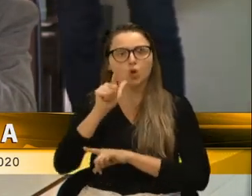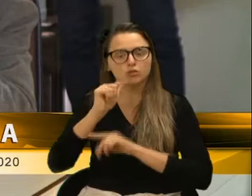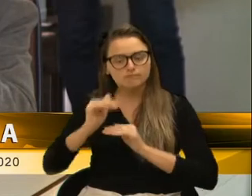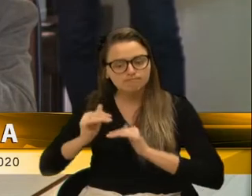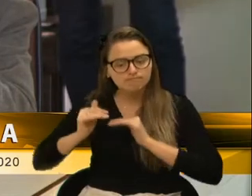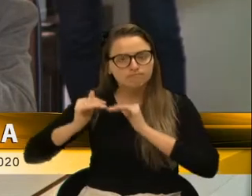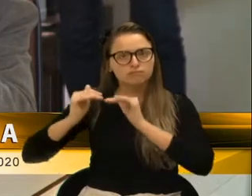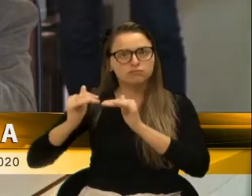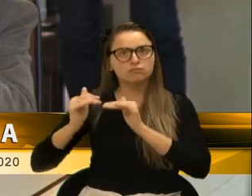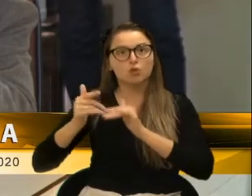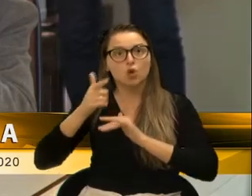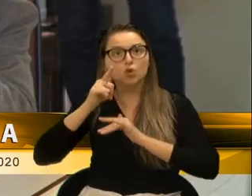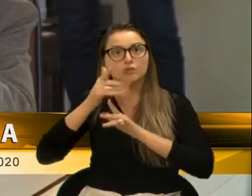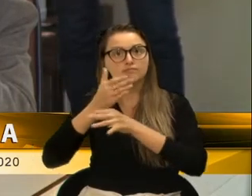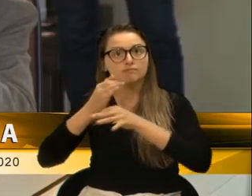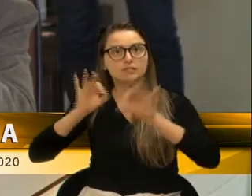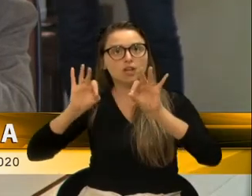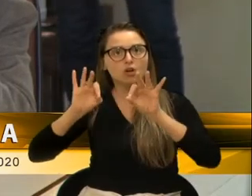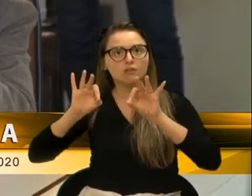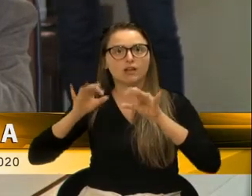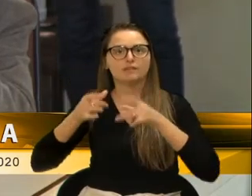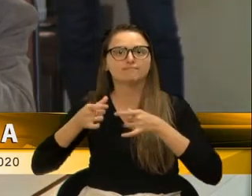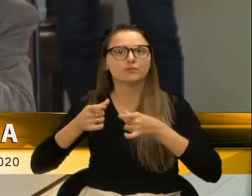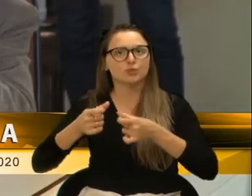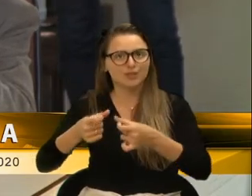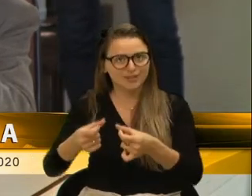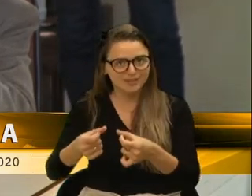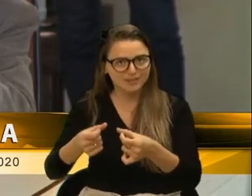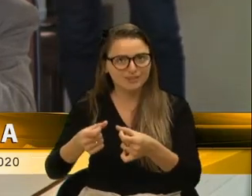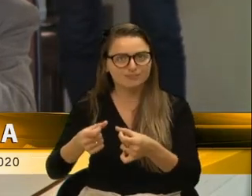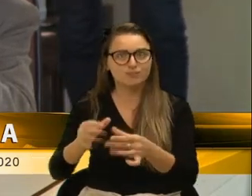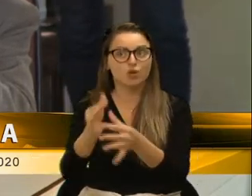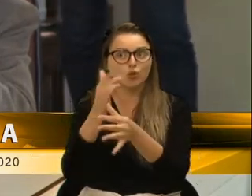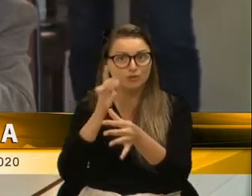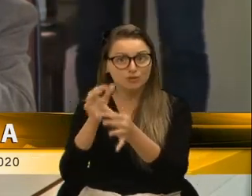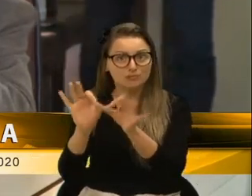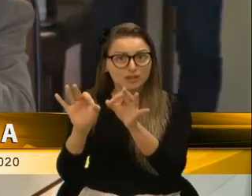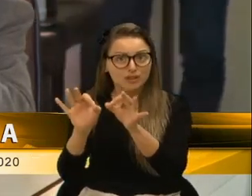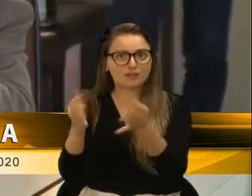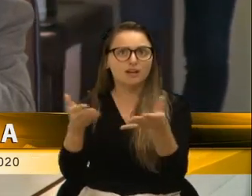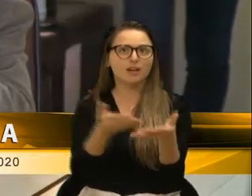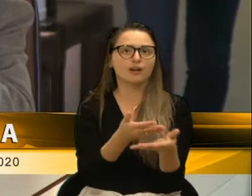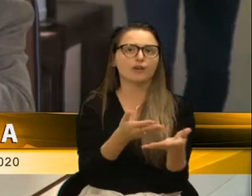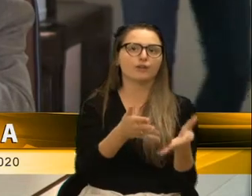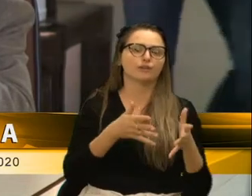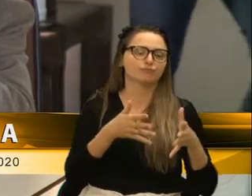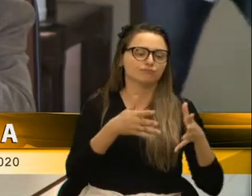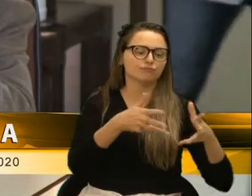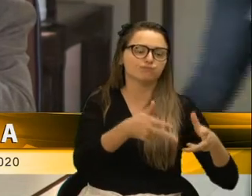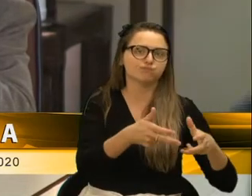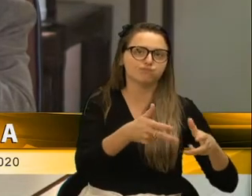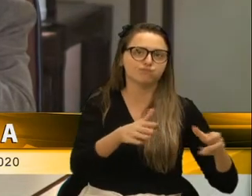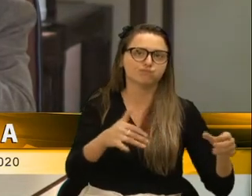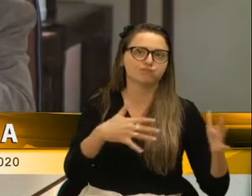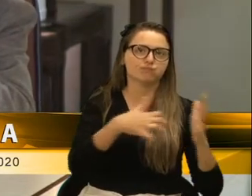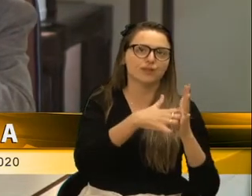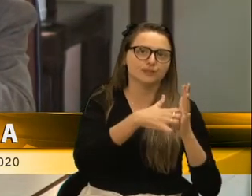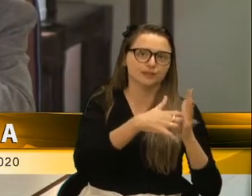moléstia do câncer, a doença do câncer, e agora, por uma fatalidade, como Vossa Excelência bem disse,